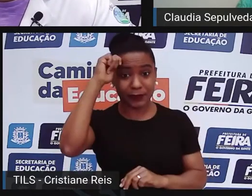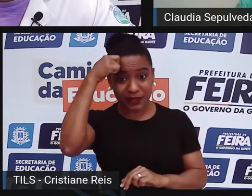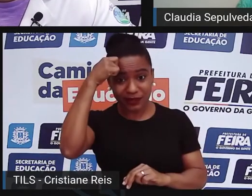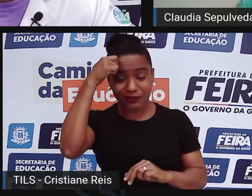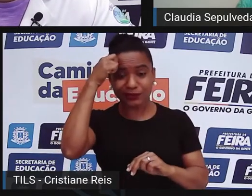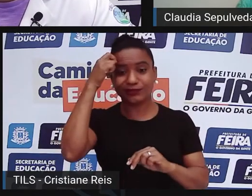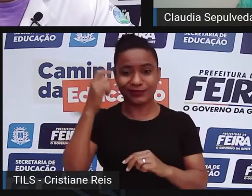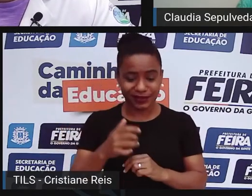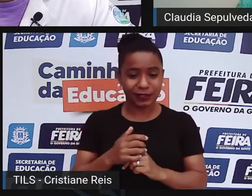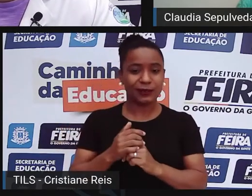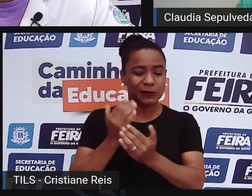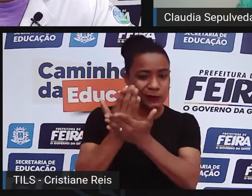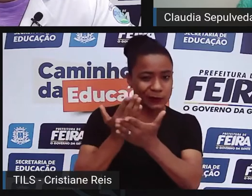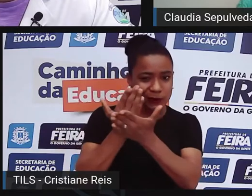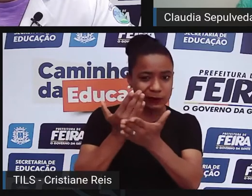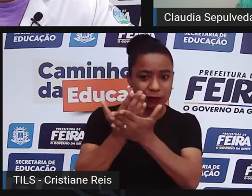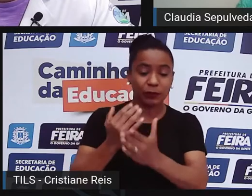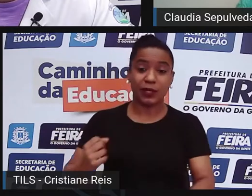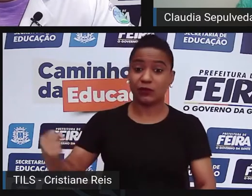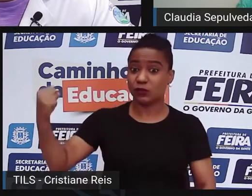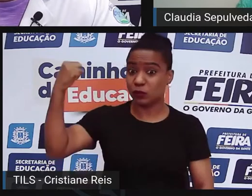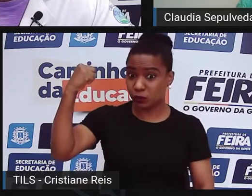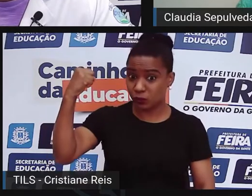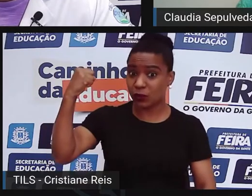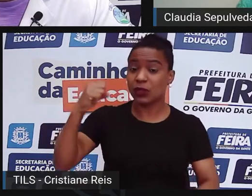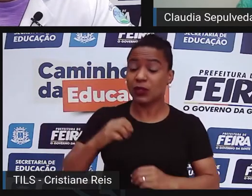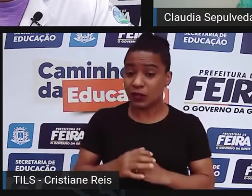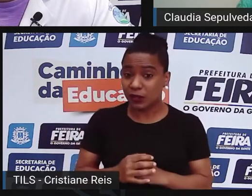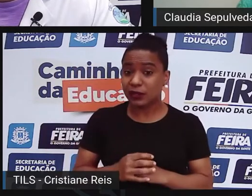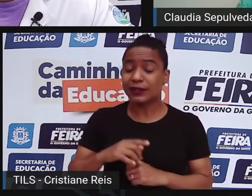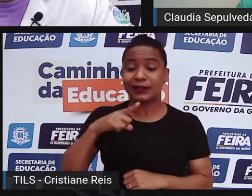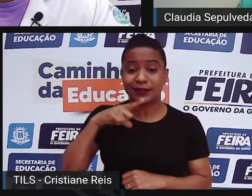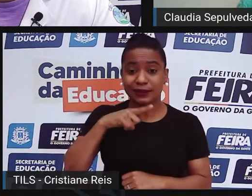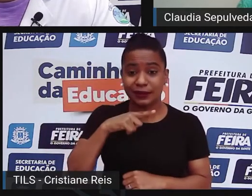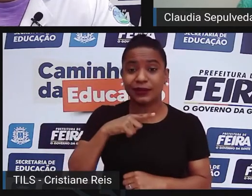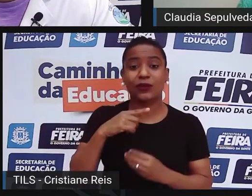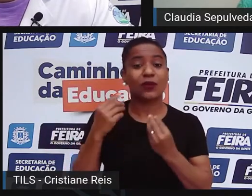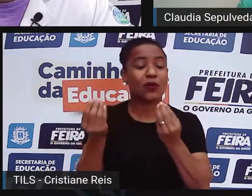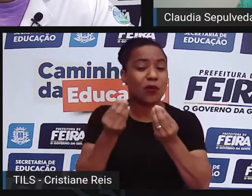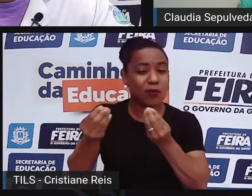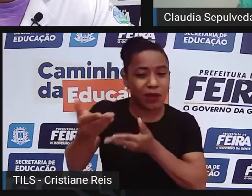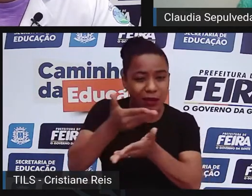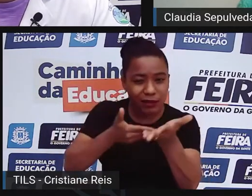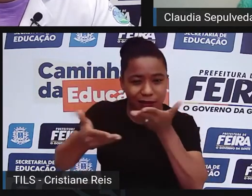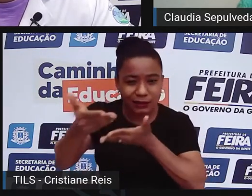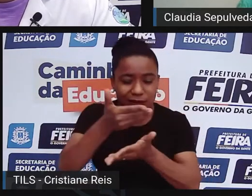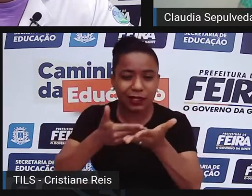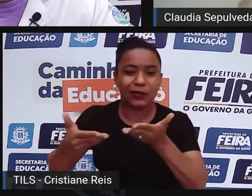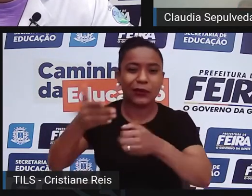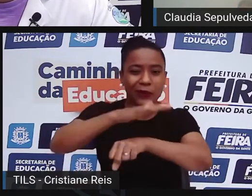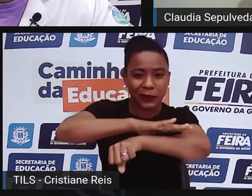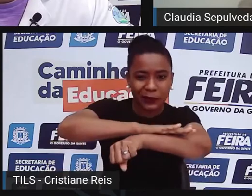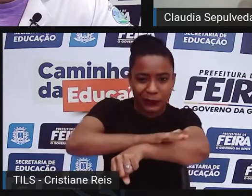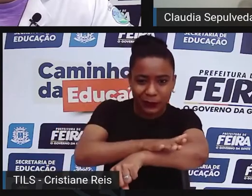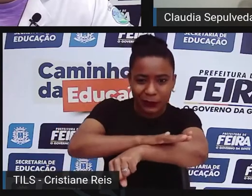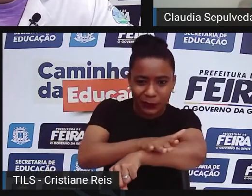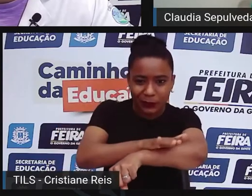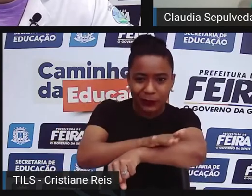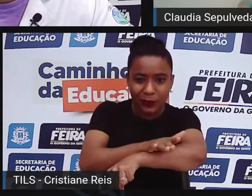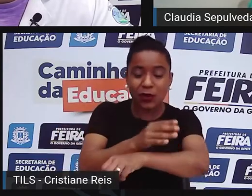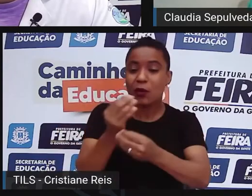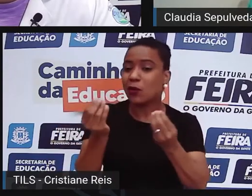racismo estrutural nas nossas sociedades, essa correlação, que você vai falar depois do determinismo biológico, nessa